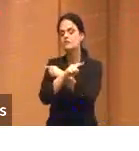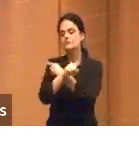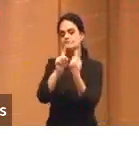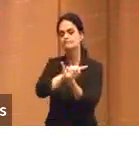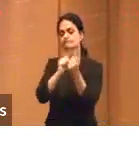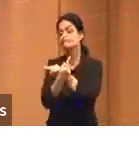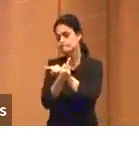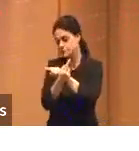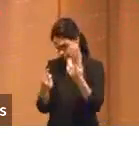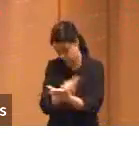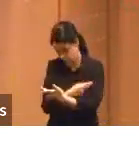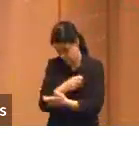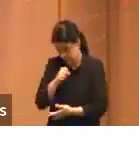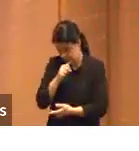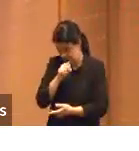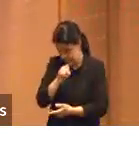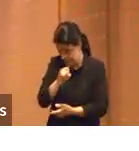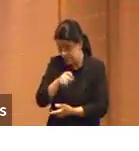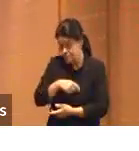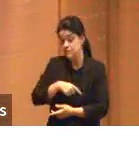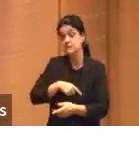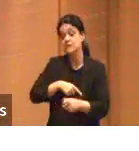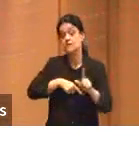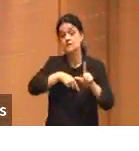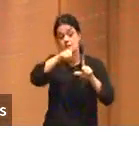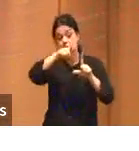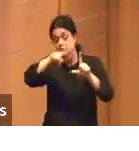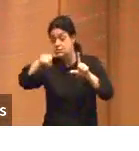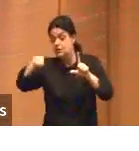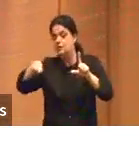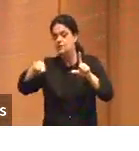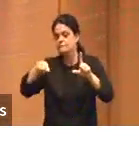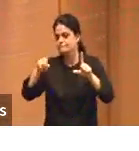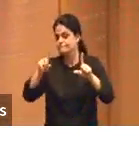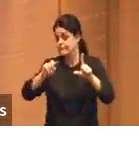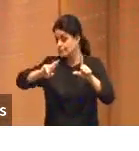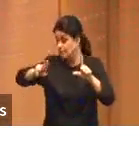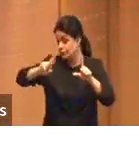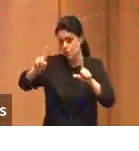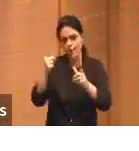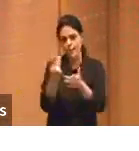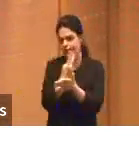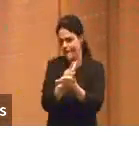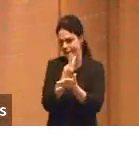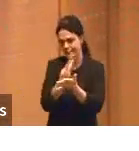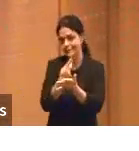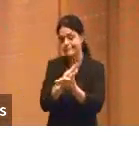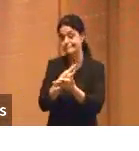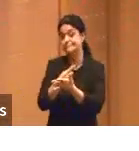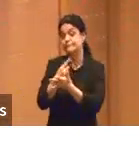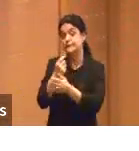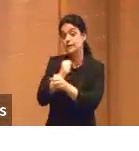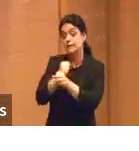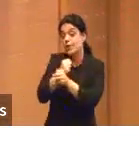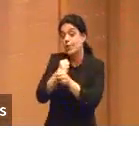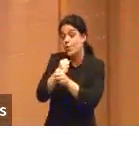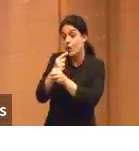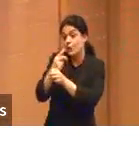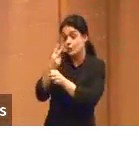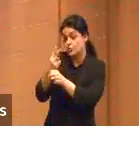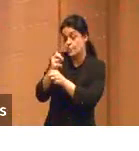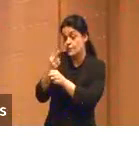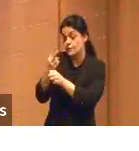estatística não estiver errada, houve essa inversão a partir de 2022. O que será que o chat